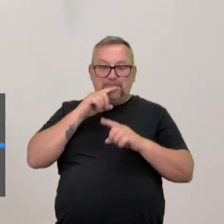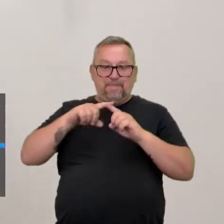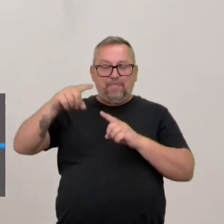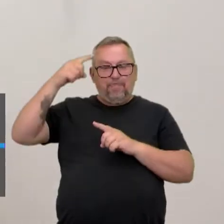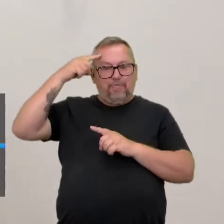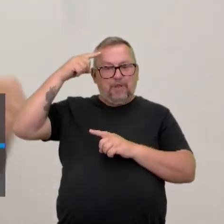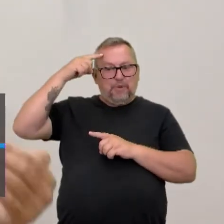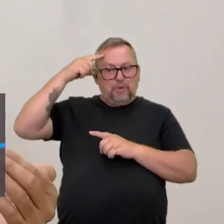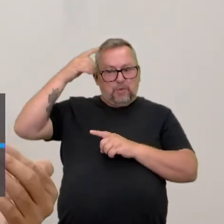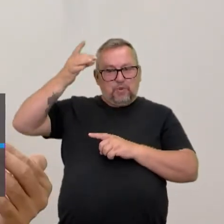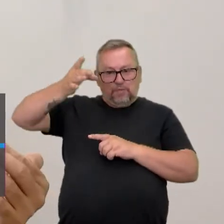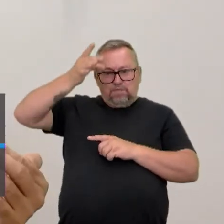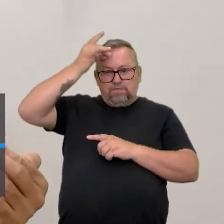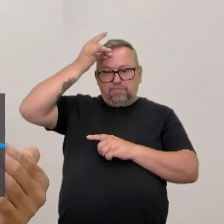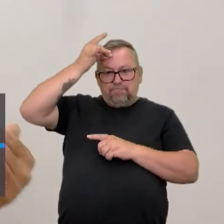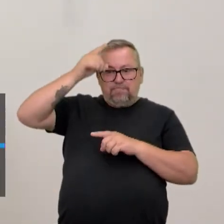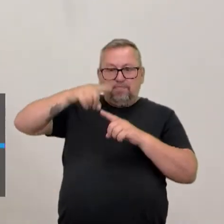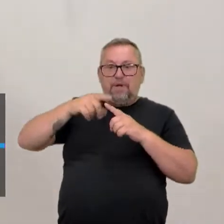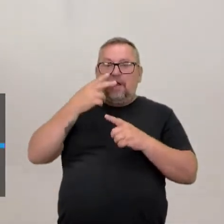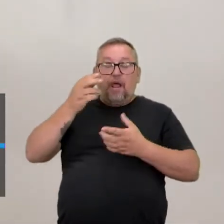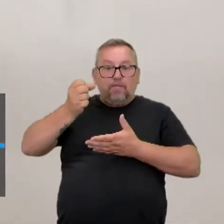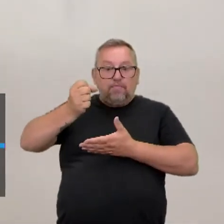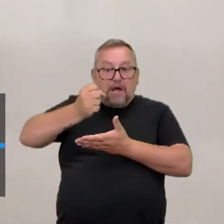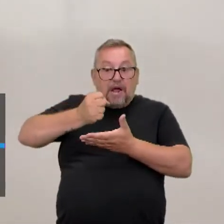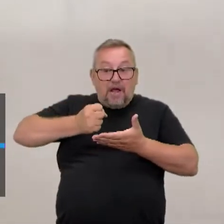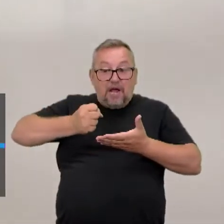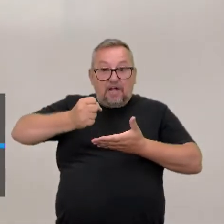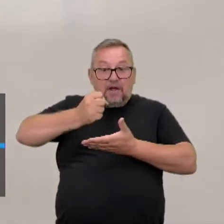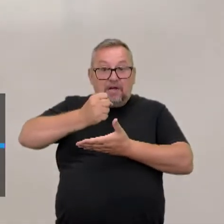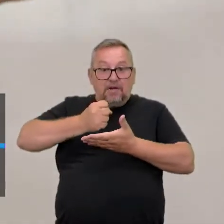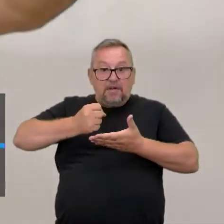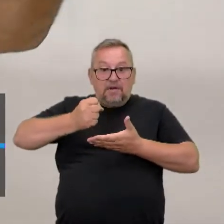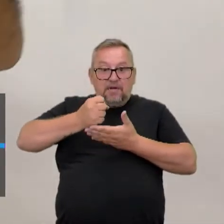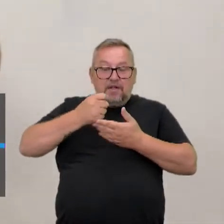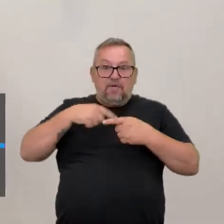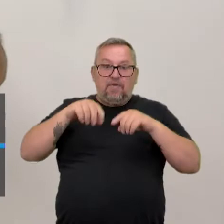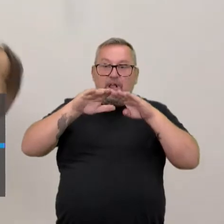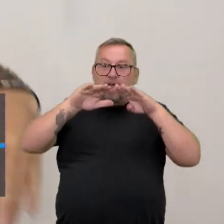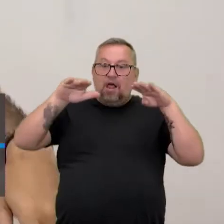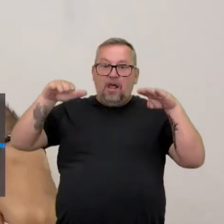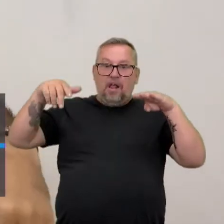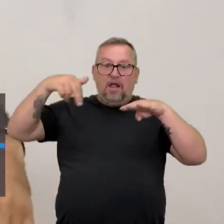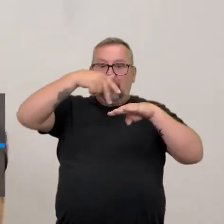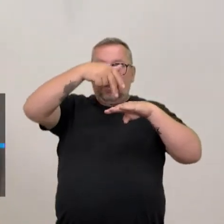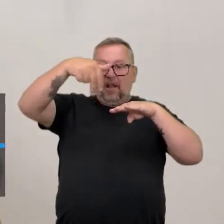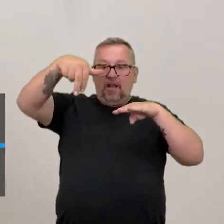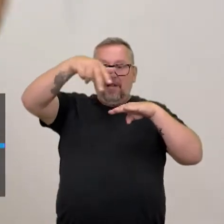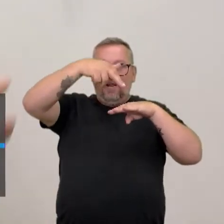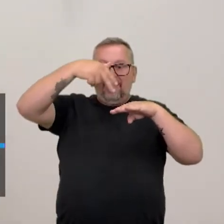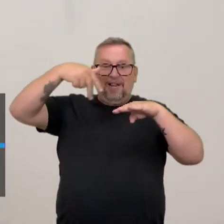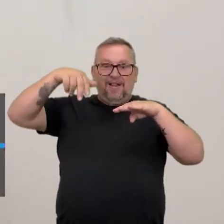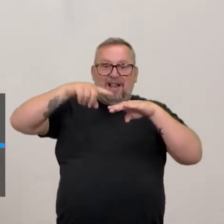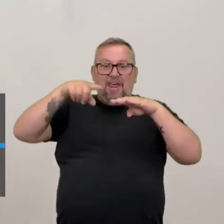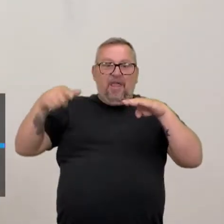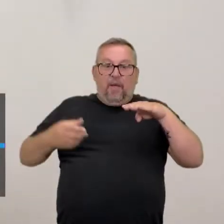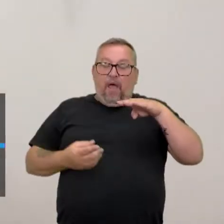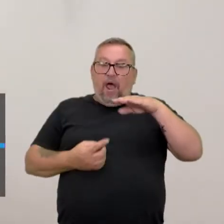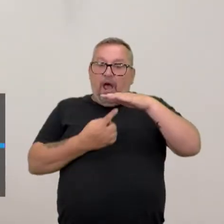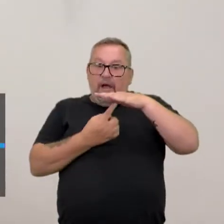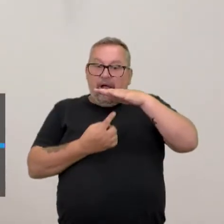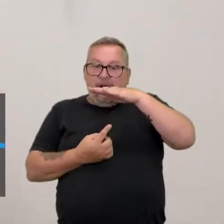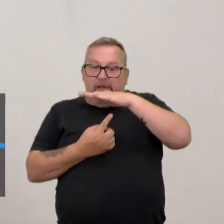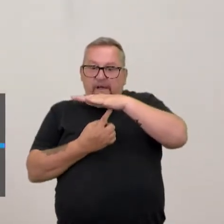espécie de alicerce. É isso. Que depois você vai ter ali a laje e você anda por onde você quiser, mas se você não tiver o